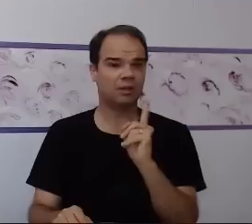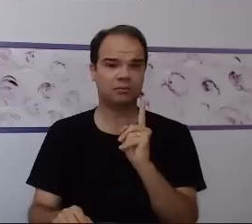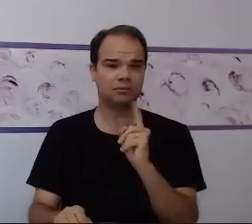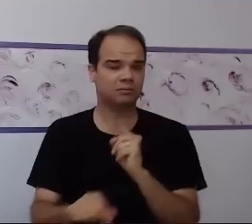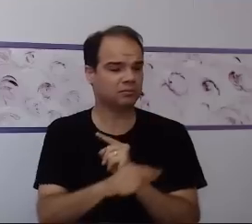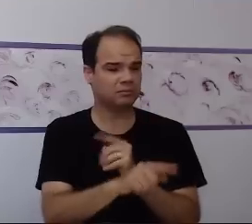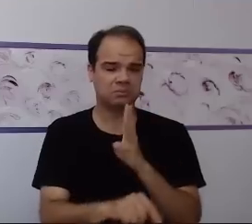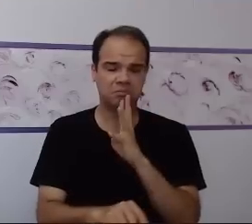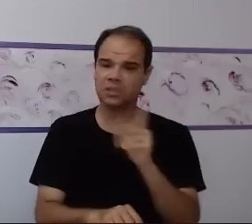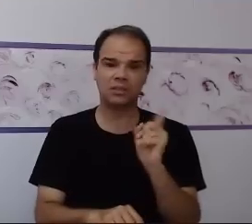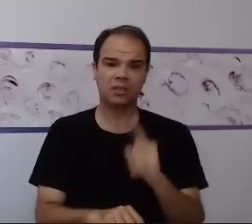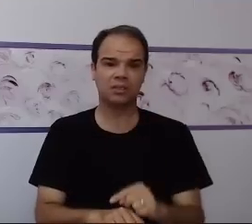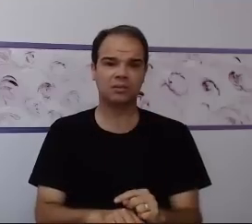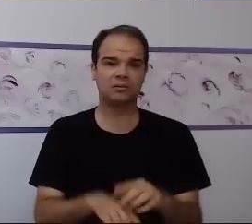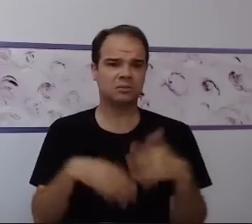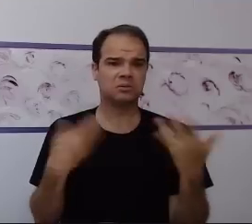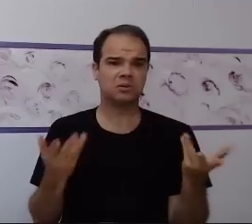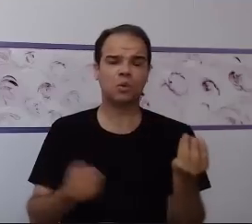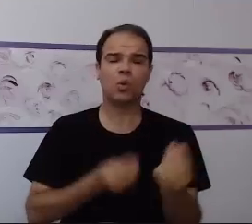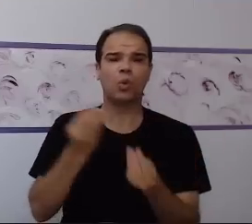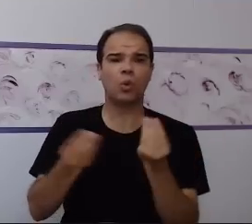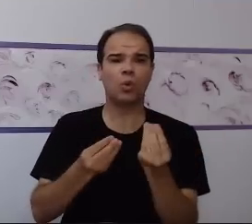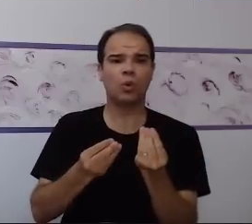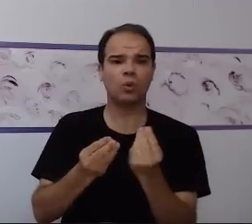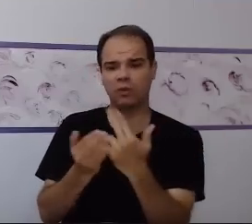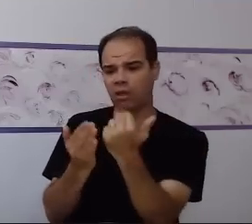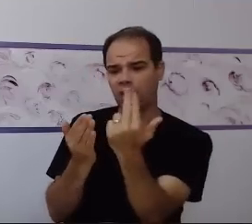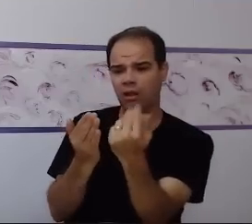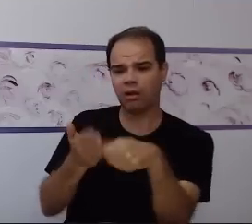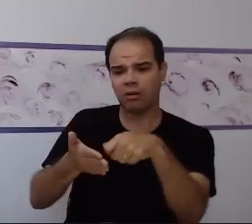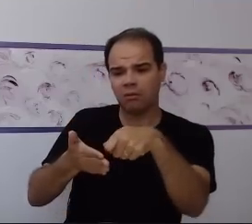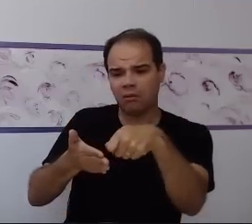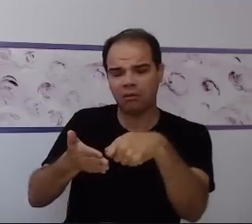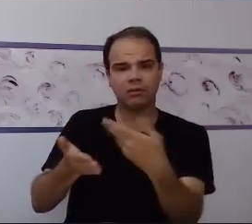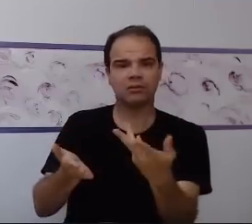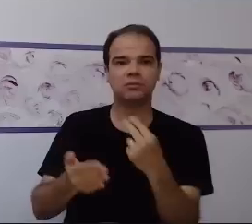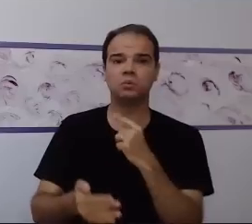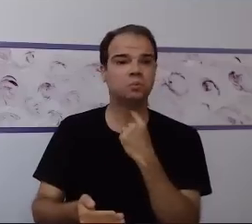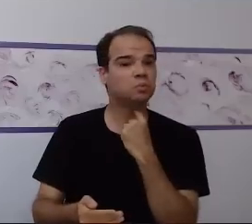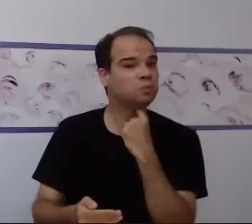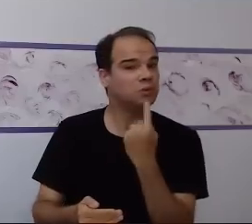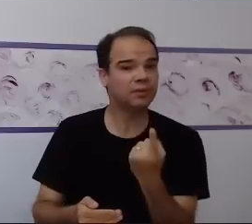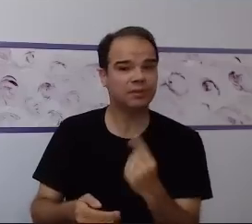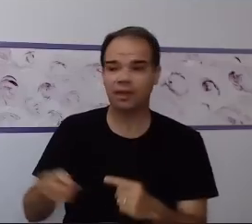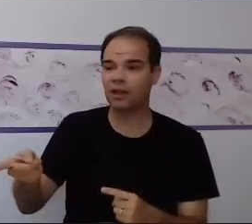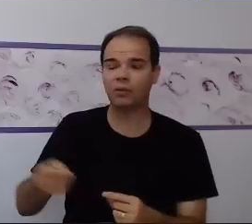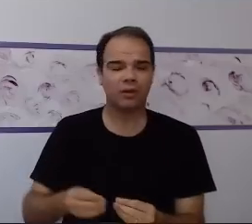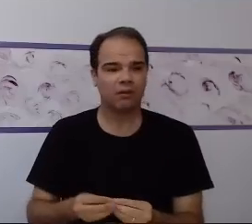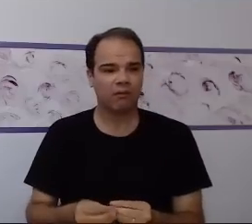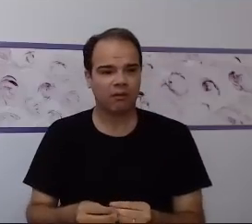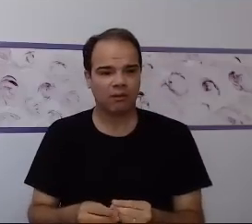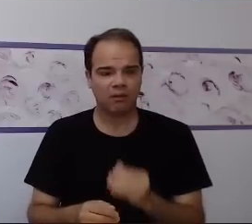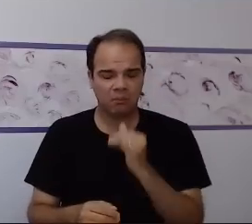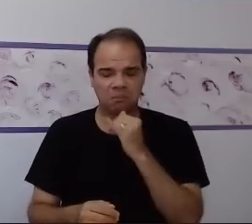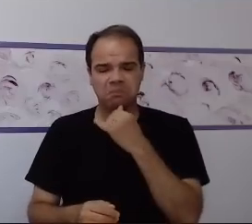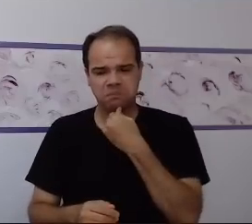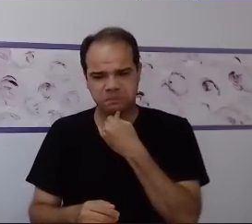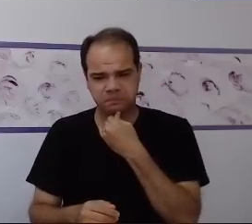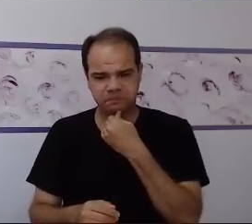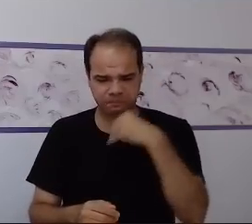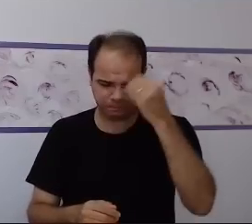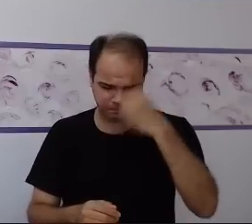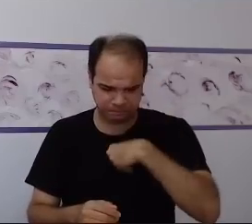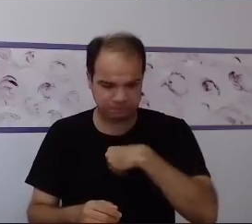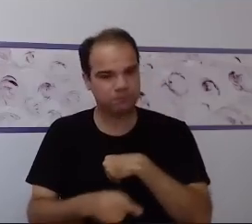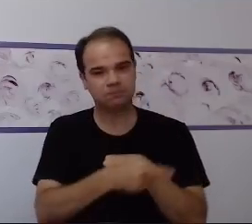solicitar uma coisa que ele não tem de reserva. Eu só vou frustrar e fazer com que essa aprendizagem